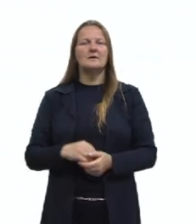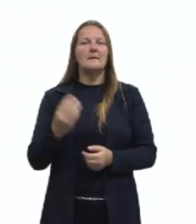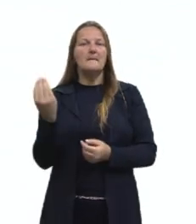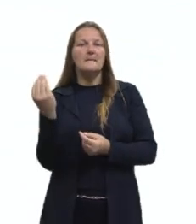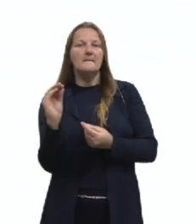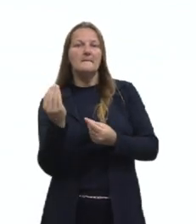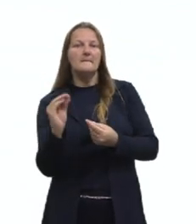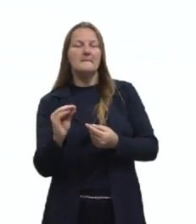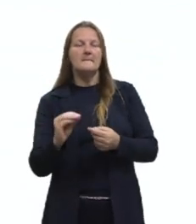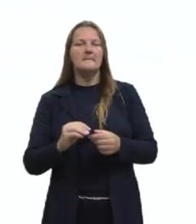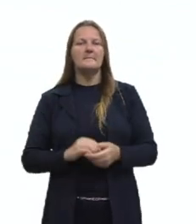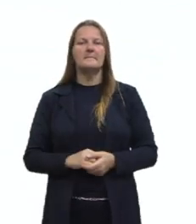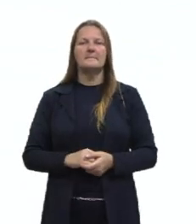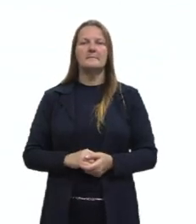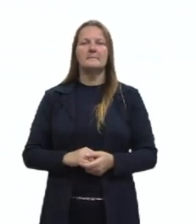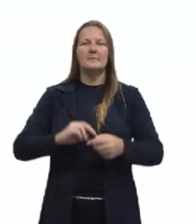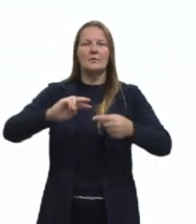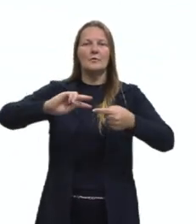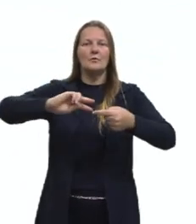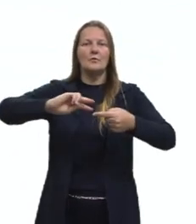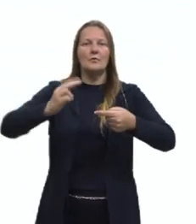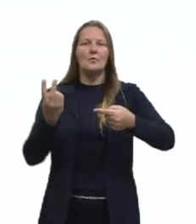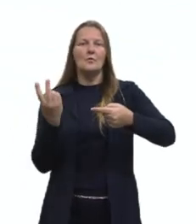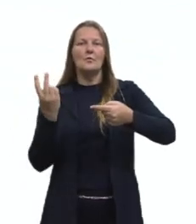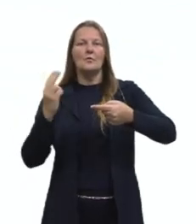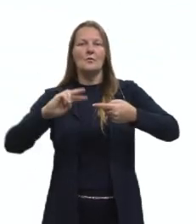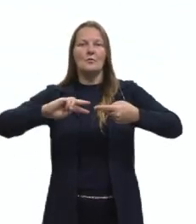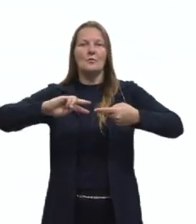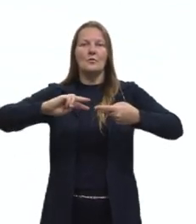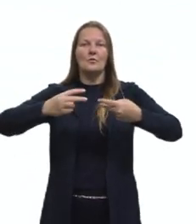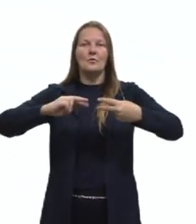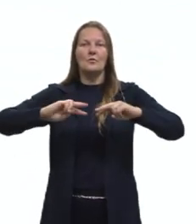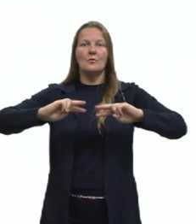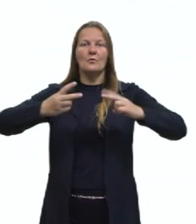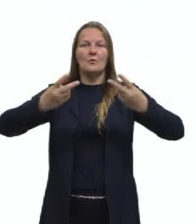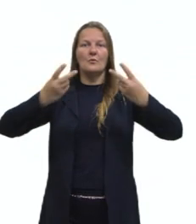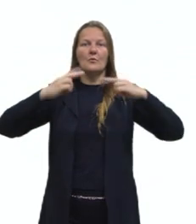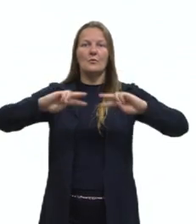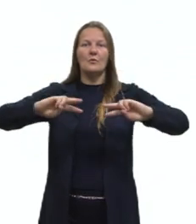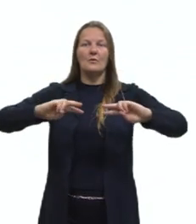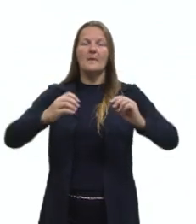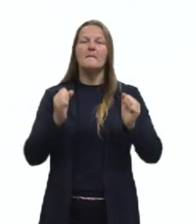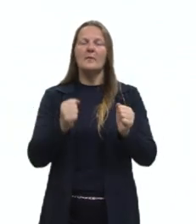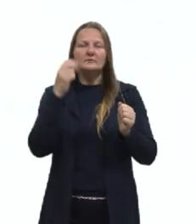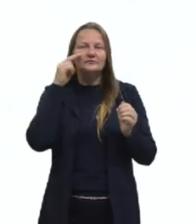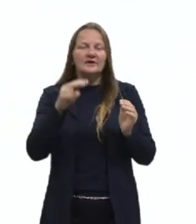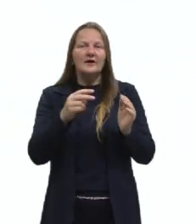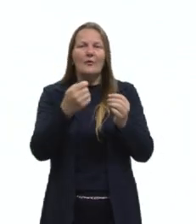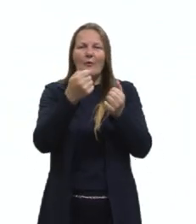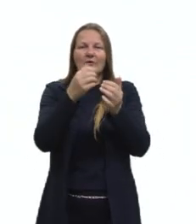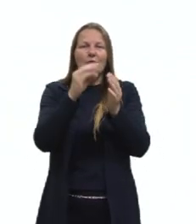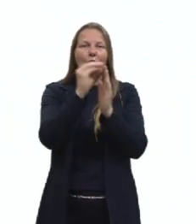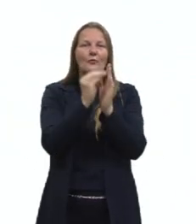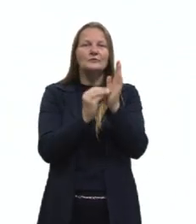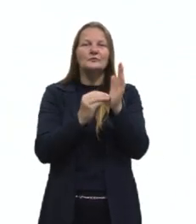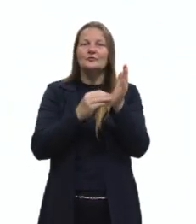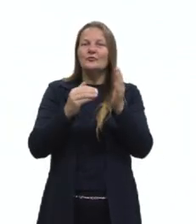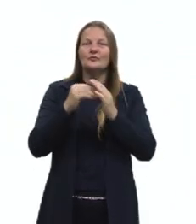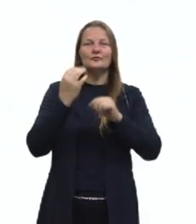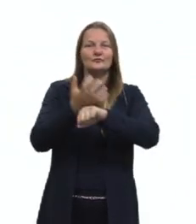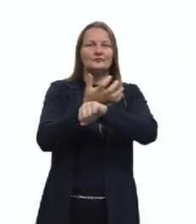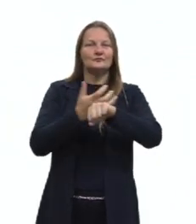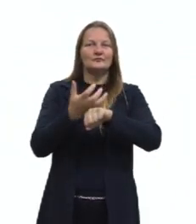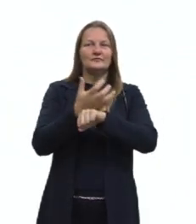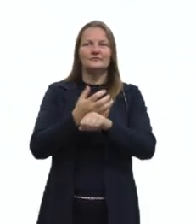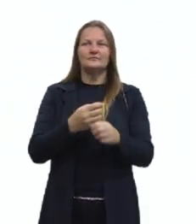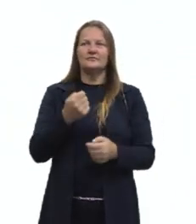internet e aqui a gente tem todos os componentes, então tudo que vai cair ali na prova, quase todos. E aqui a gente vai